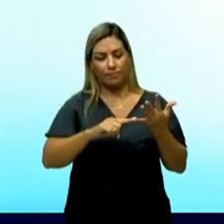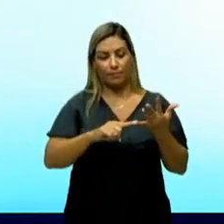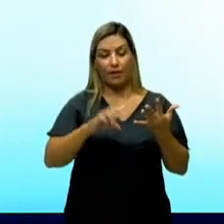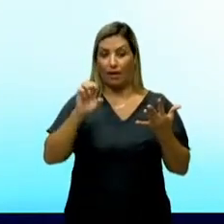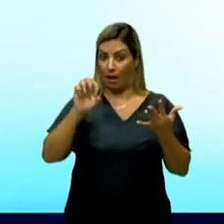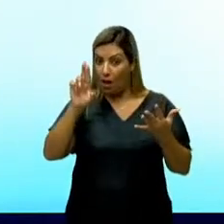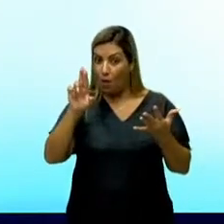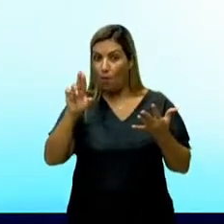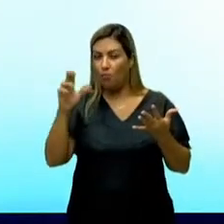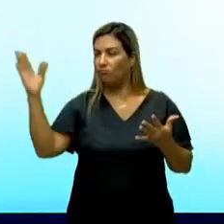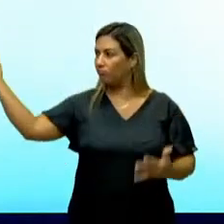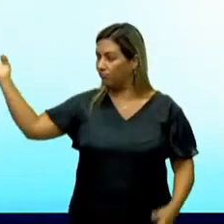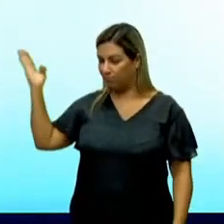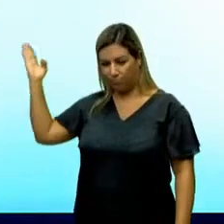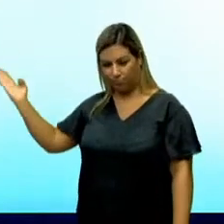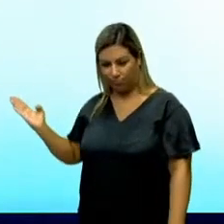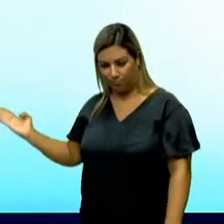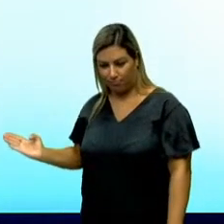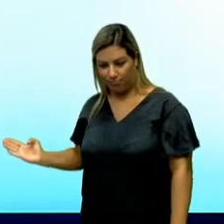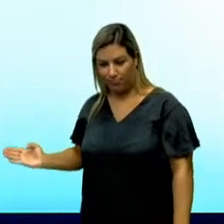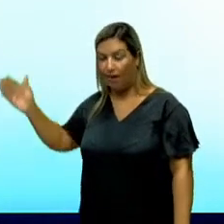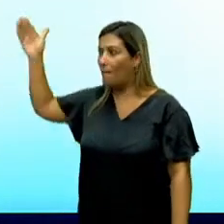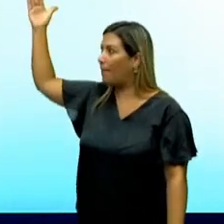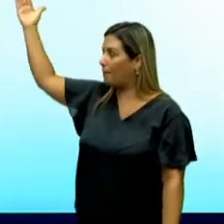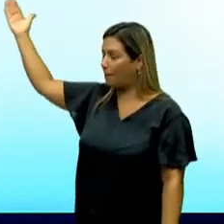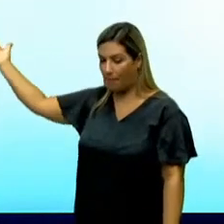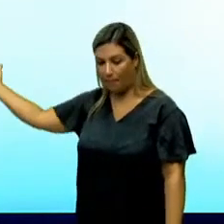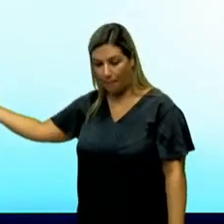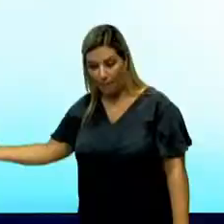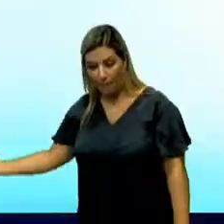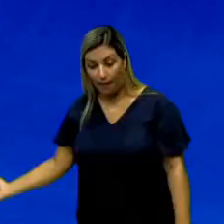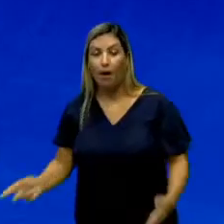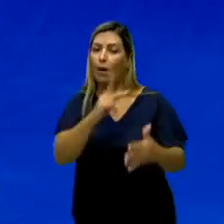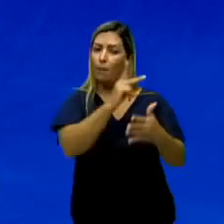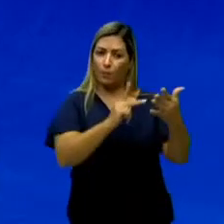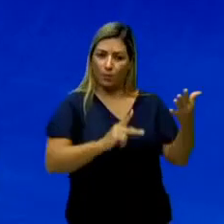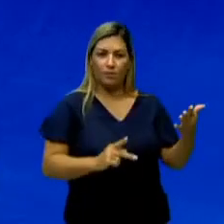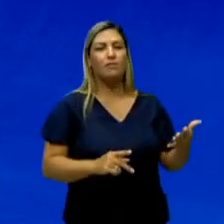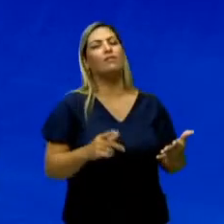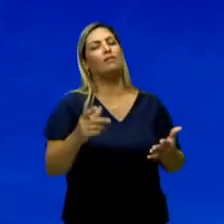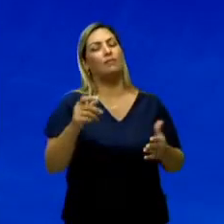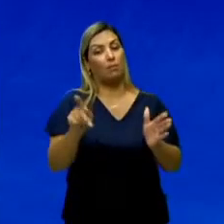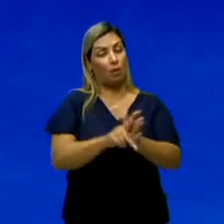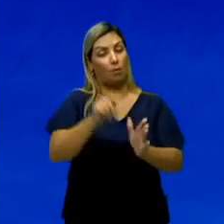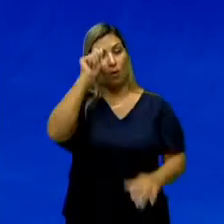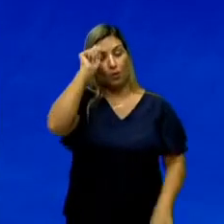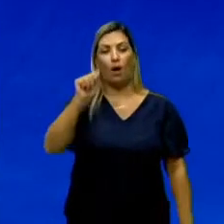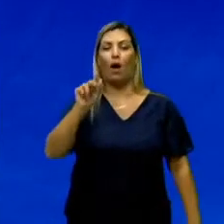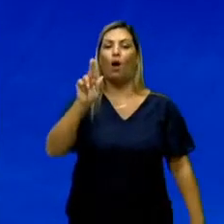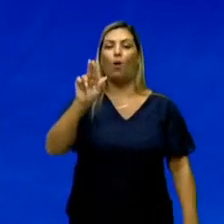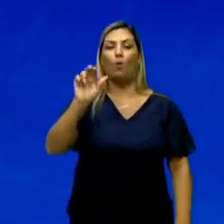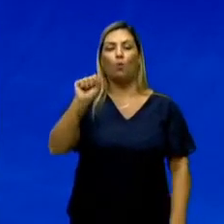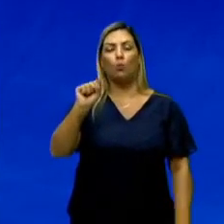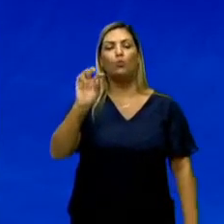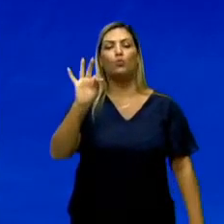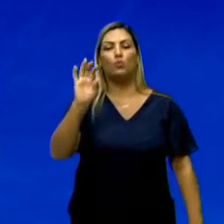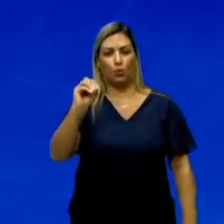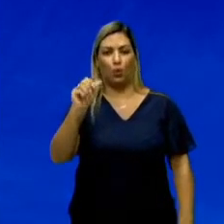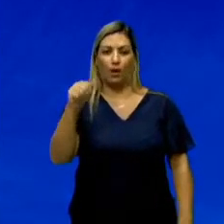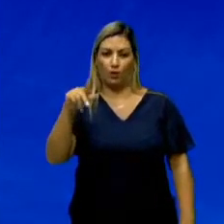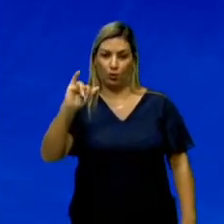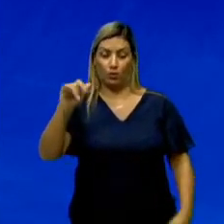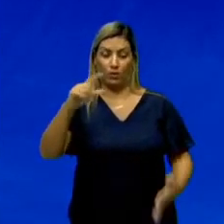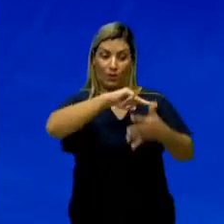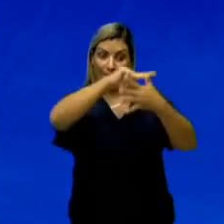e Eu, que é uma reunião de poesias de Augusto dos Anjos. Essas cinco obras são